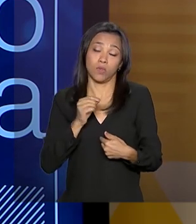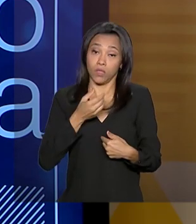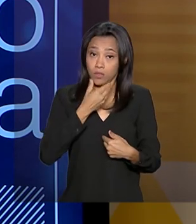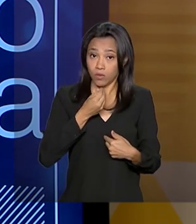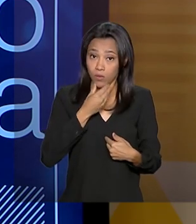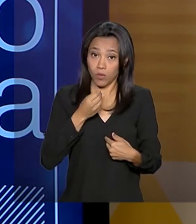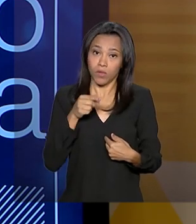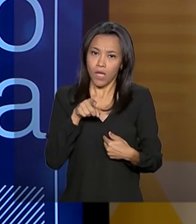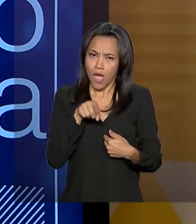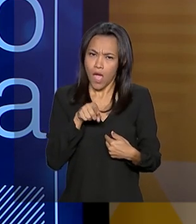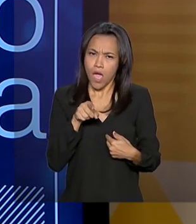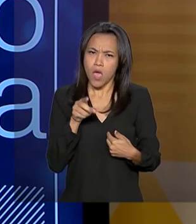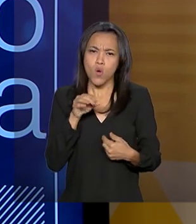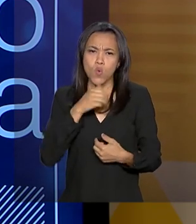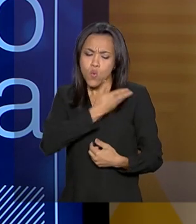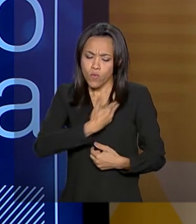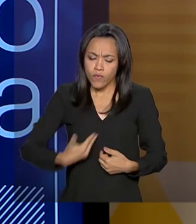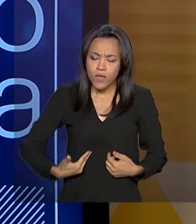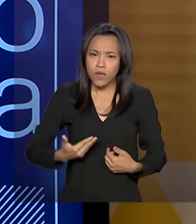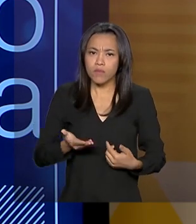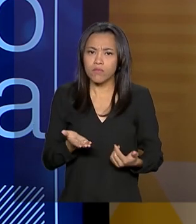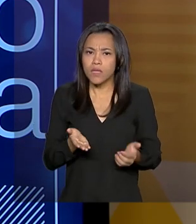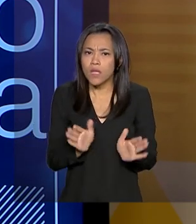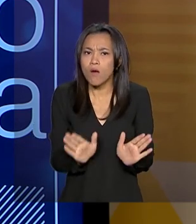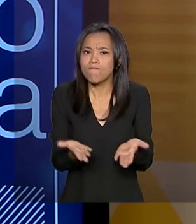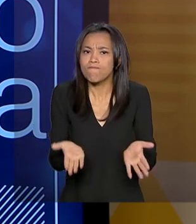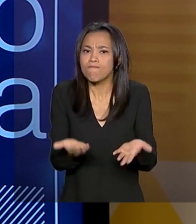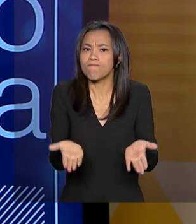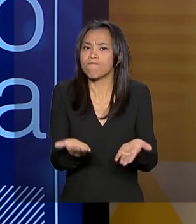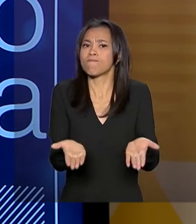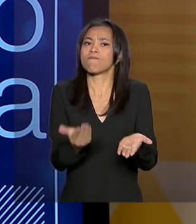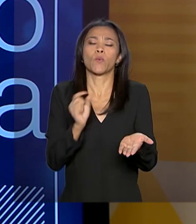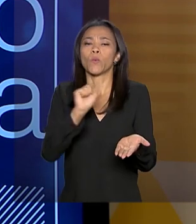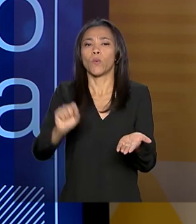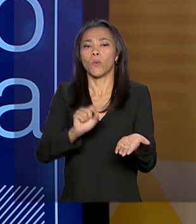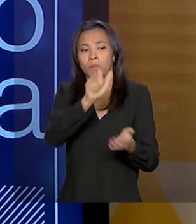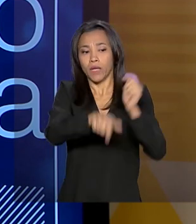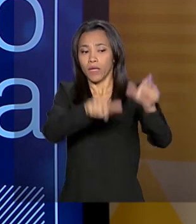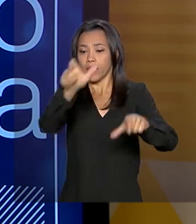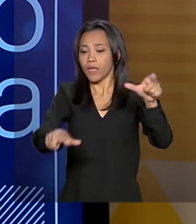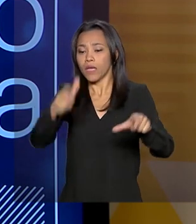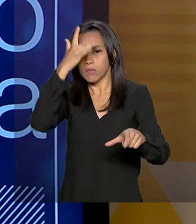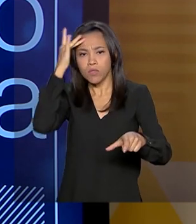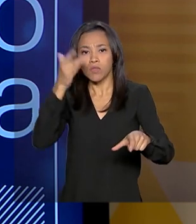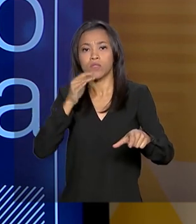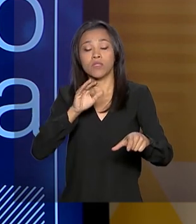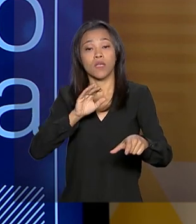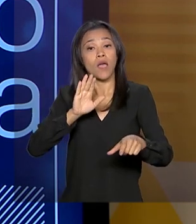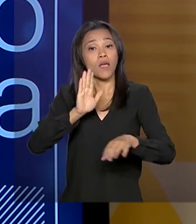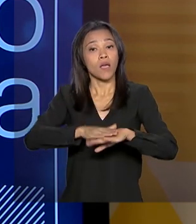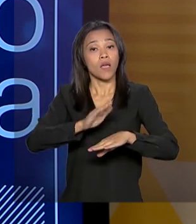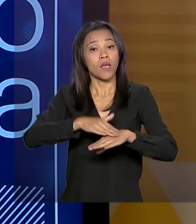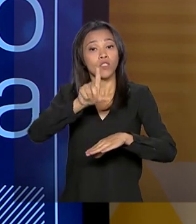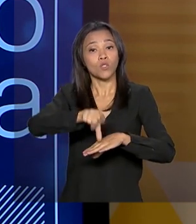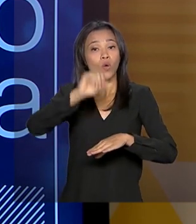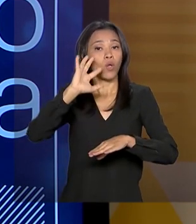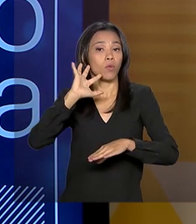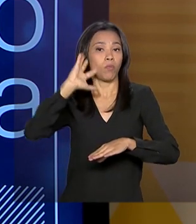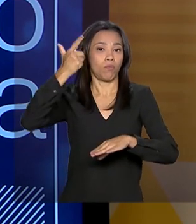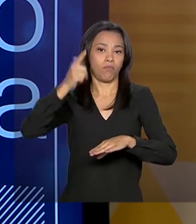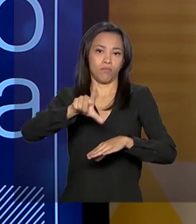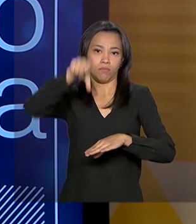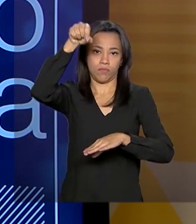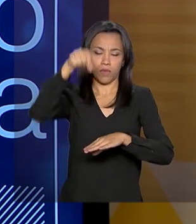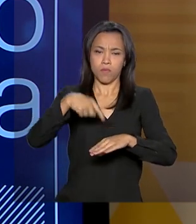Nudge é um empurrãozinho que o governo pode, abaixo o custo, fazer para que os indivíduos tomem a melhor decisão. E esse Nudge significa